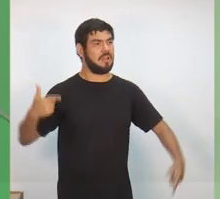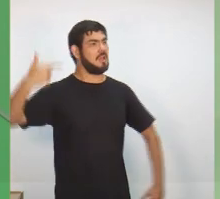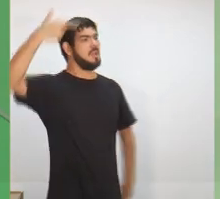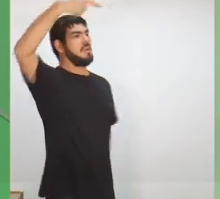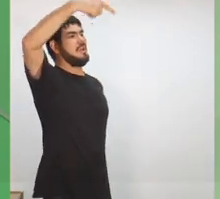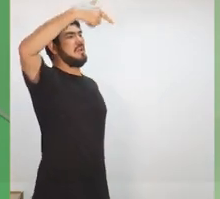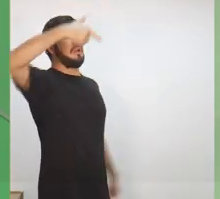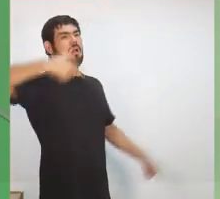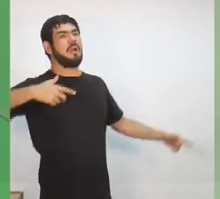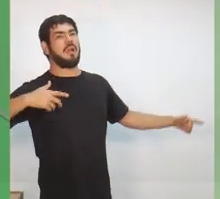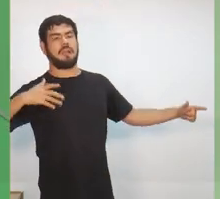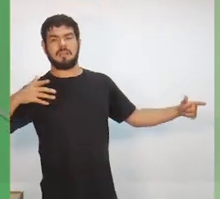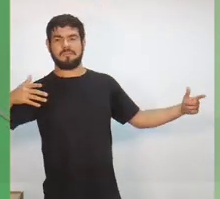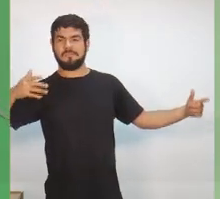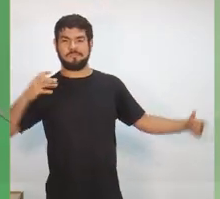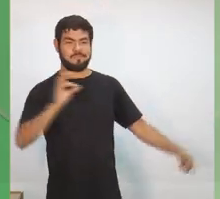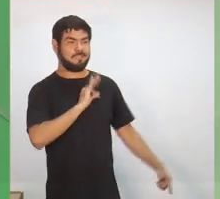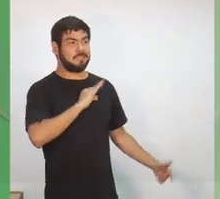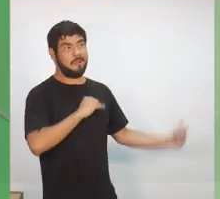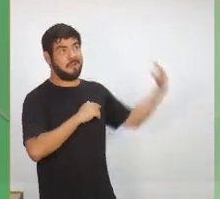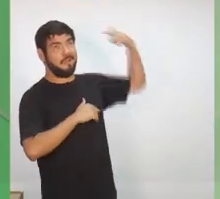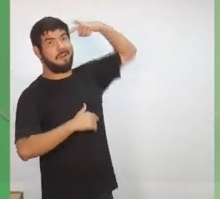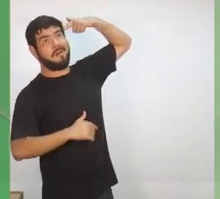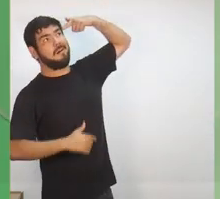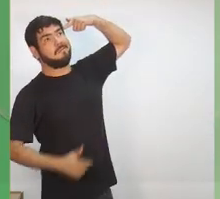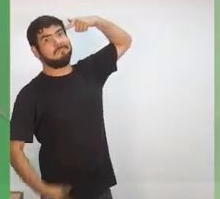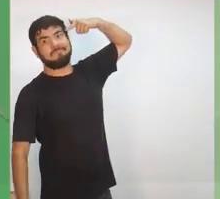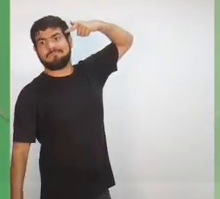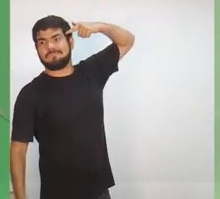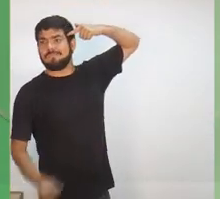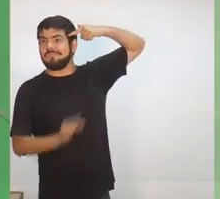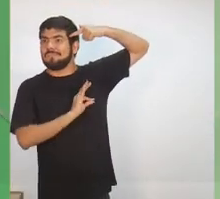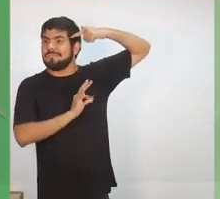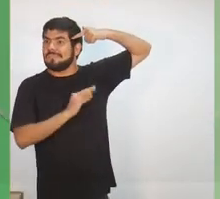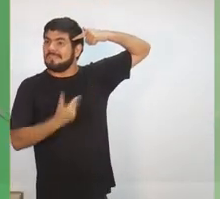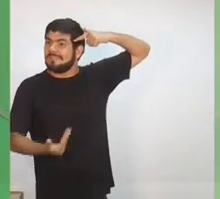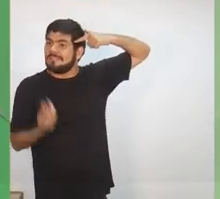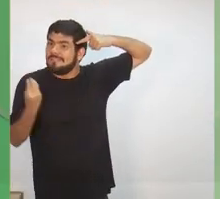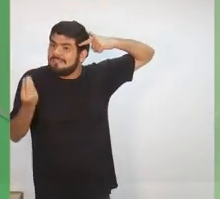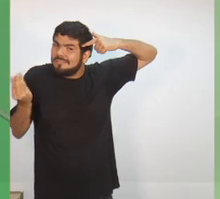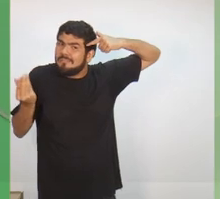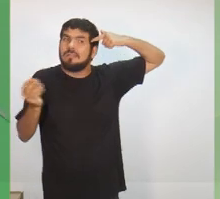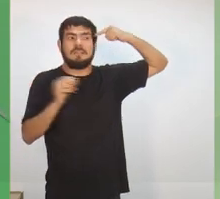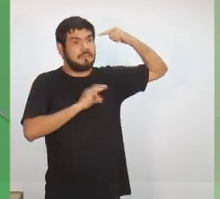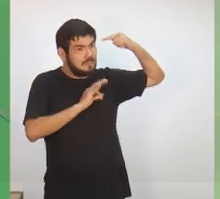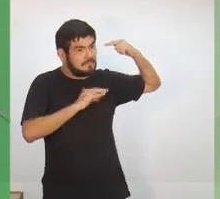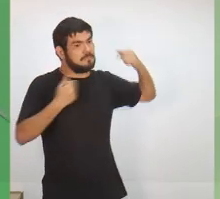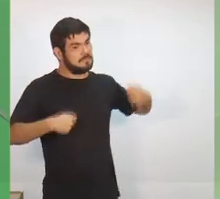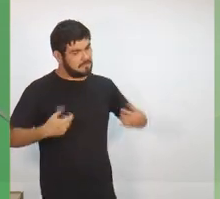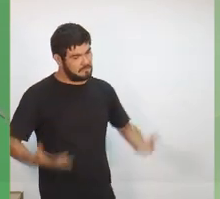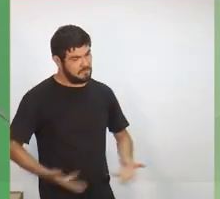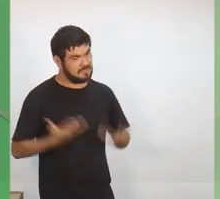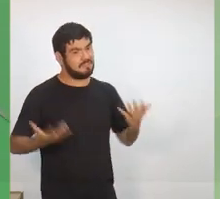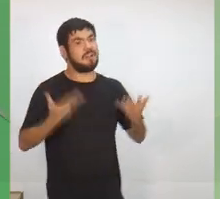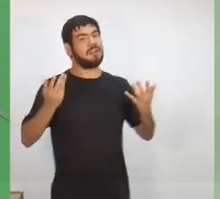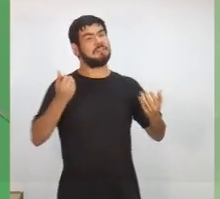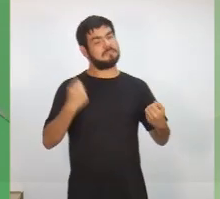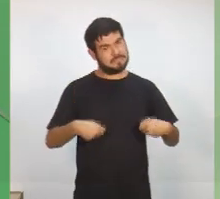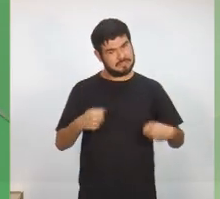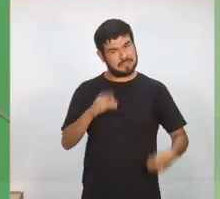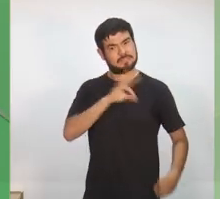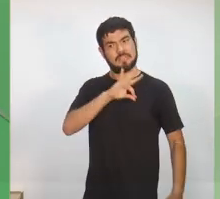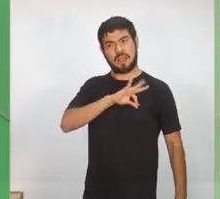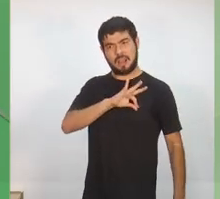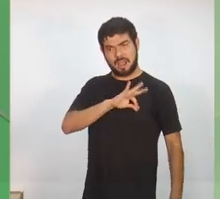cabeça dele. Então, o policial, ele tem que estar motivado, ele tem que estar bem remunerado, ele tem que estar em condições dignas